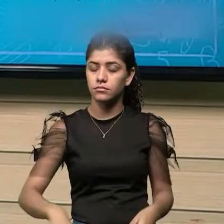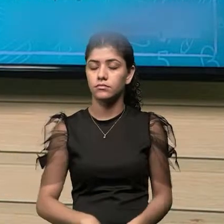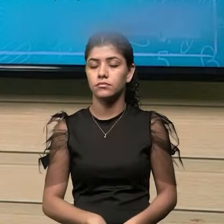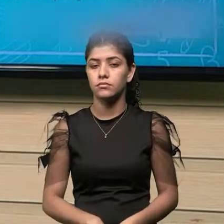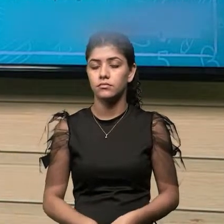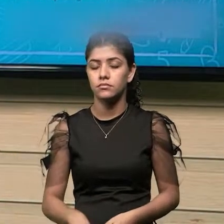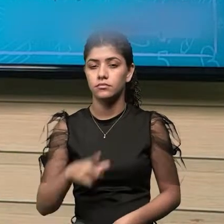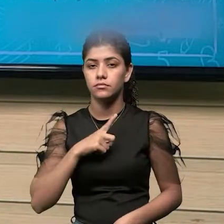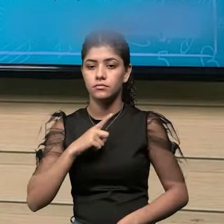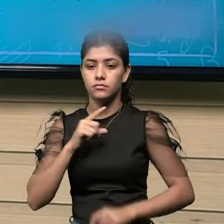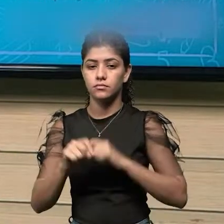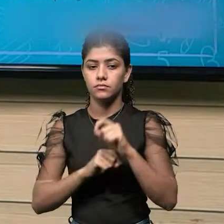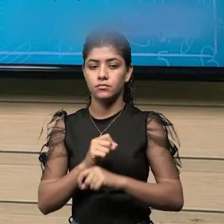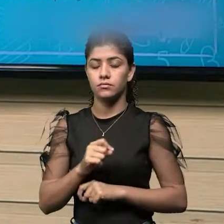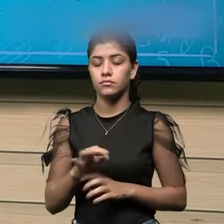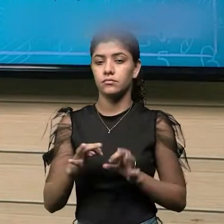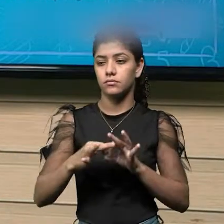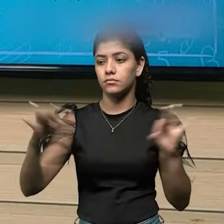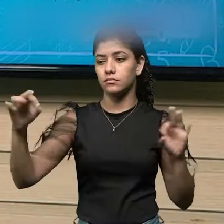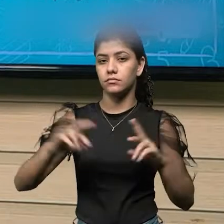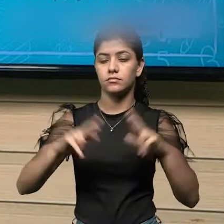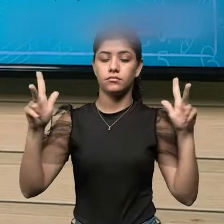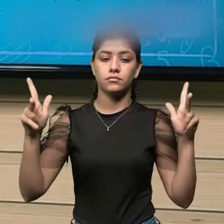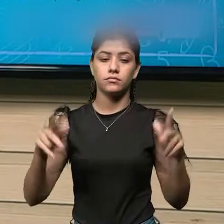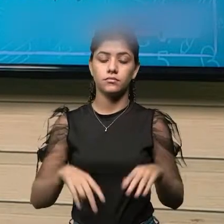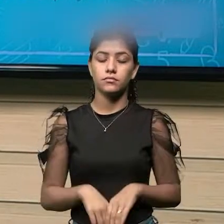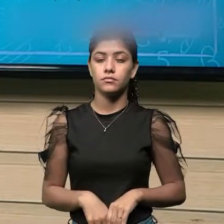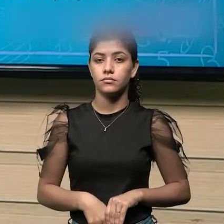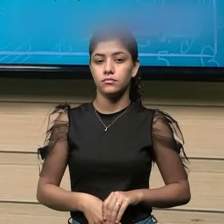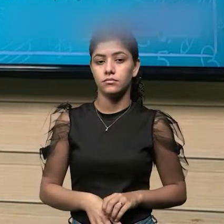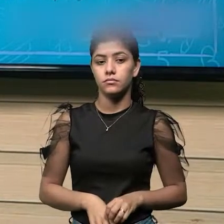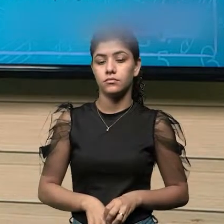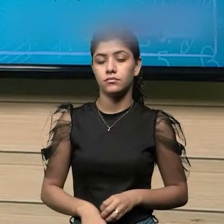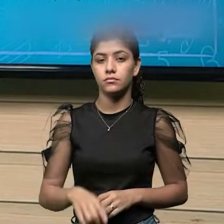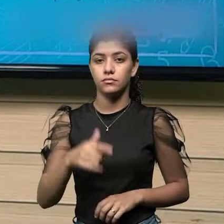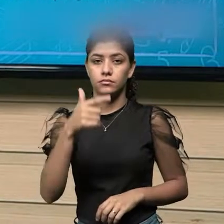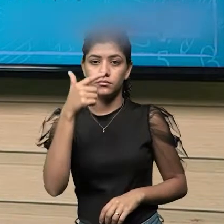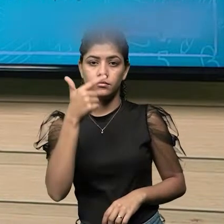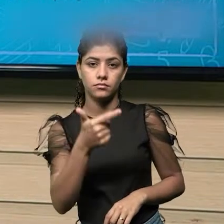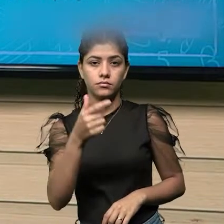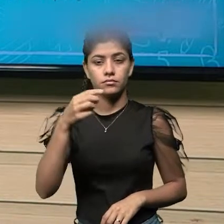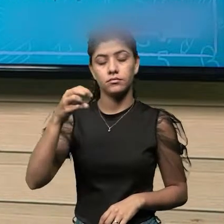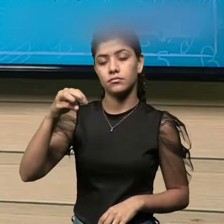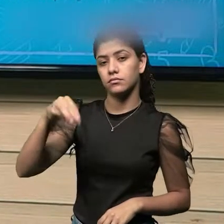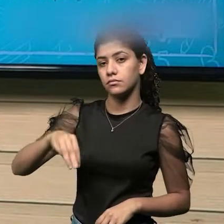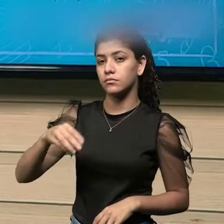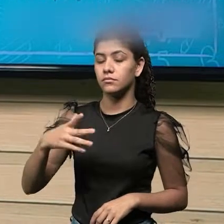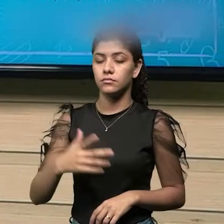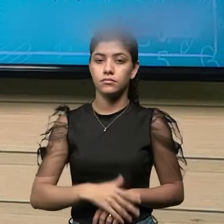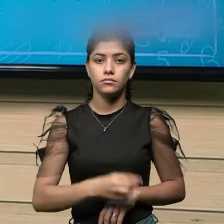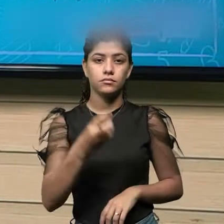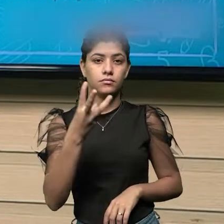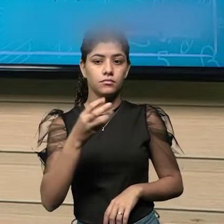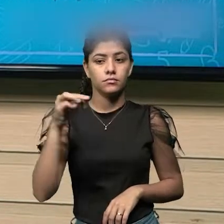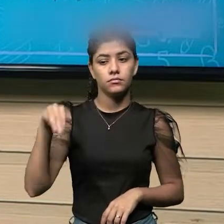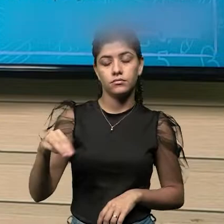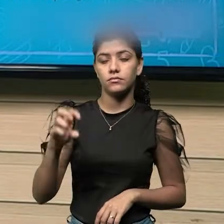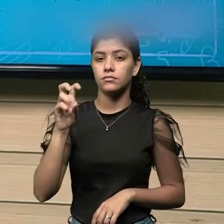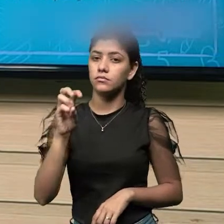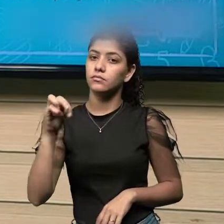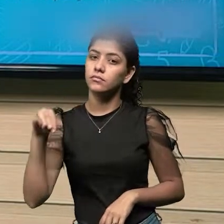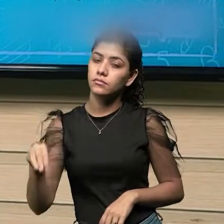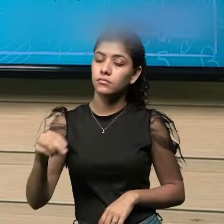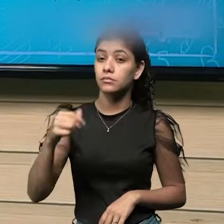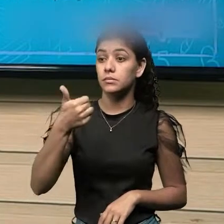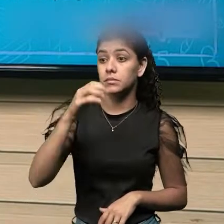temos trenas de diferentes tamanhos, temos trena de 2 metros, 3 metros de comprimento, de 5, de